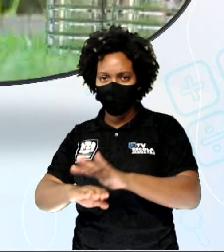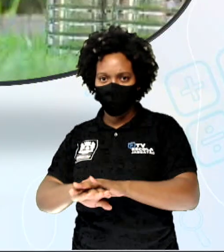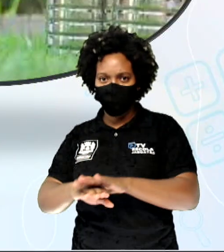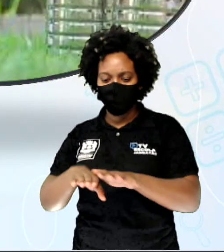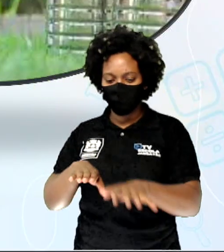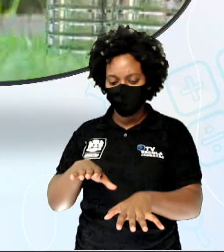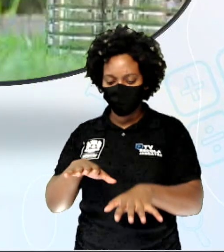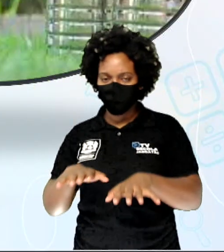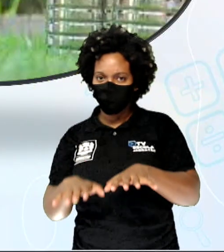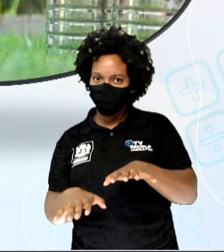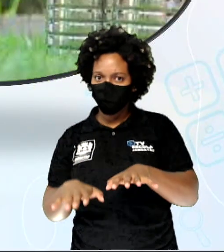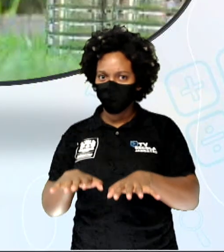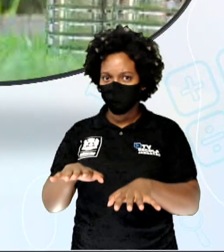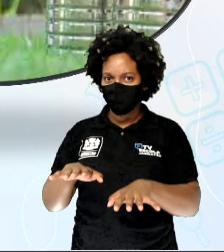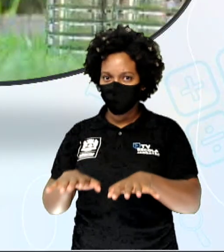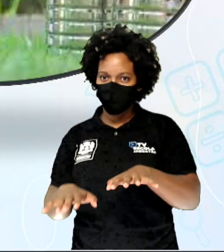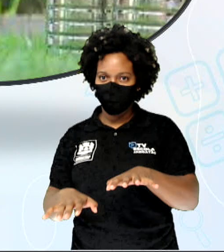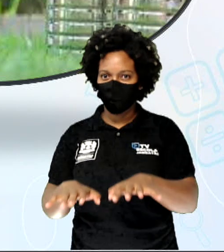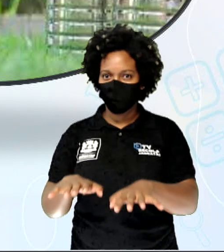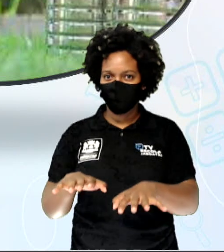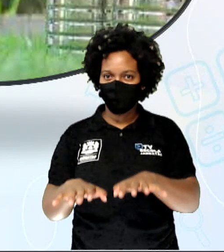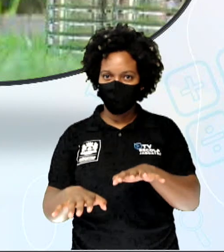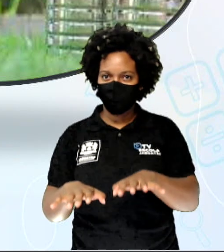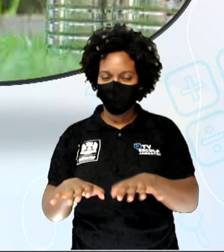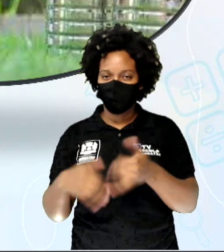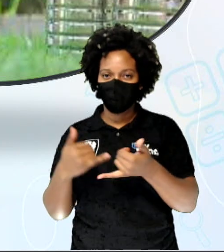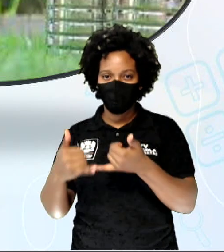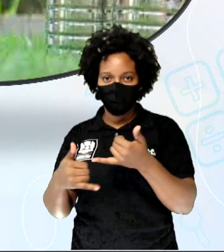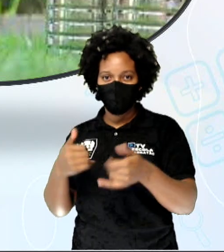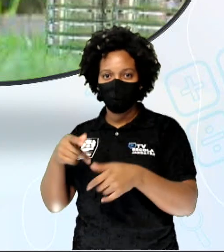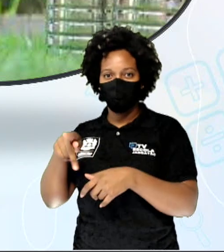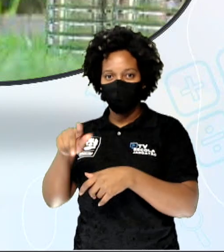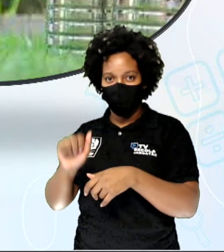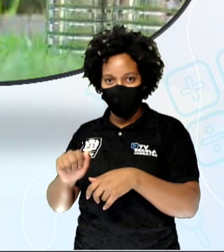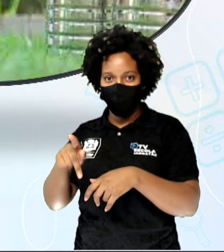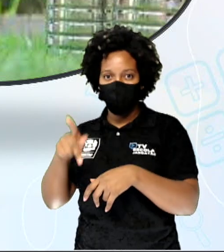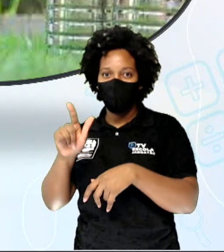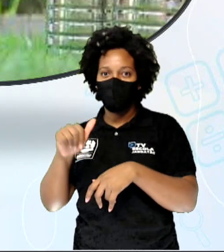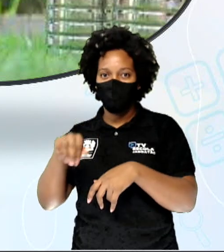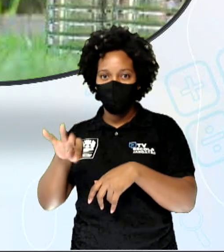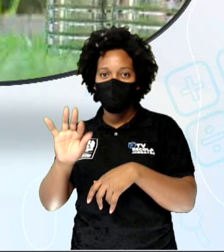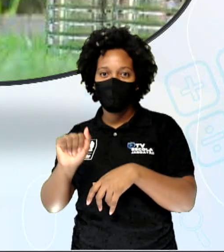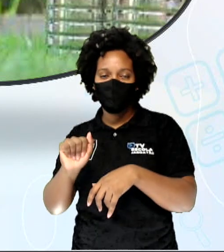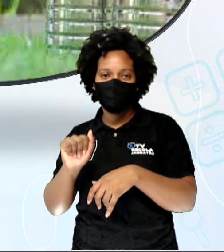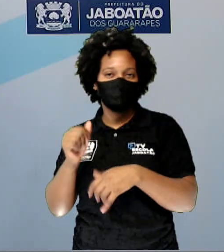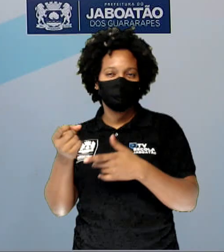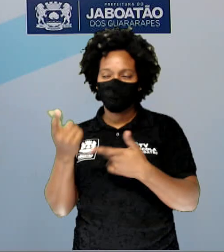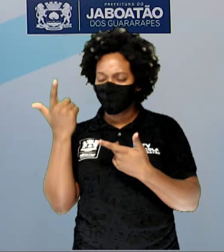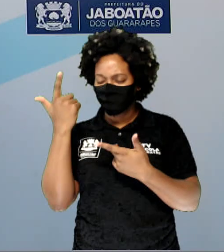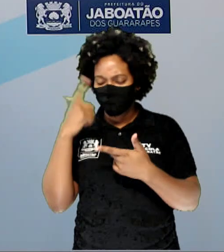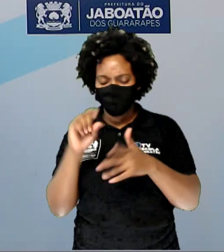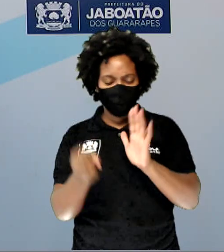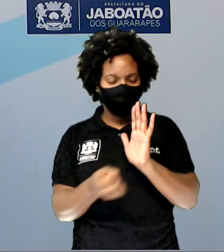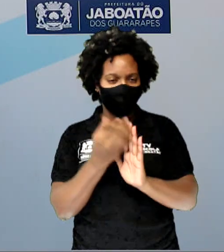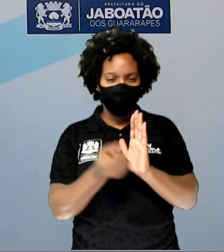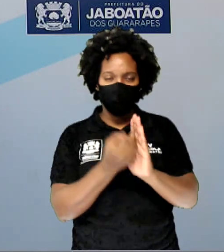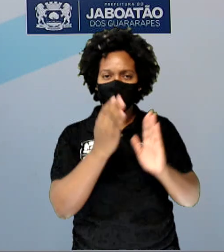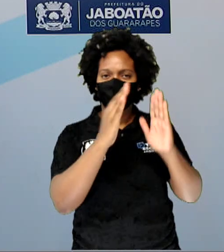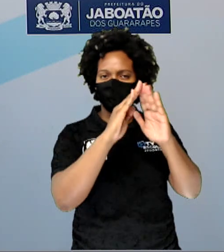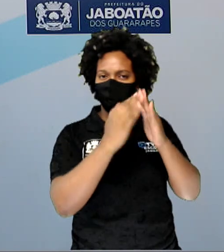pés e começar a andar sobre as latas. Aí, esse brinquedo se chama pé de lata e dá para produzir em casa fácil, fácil, fácil,